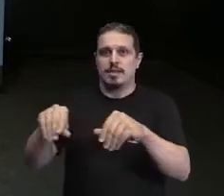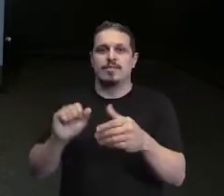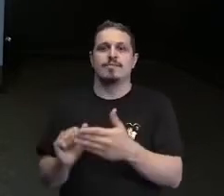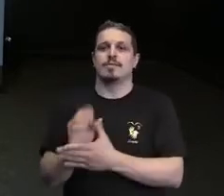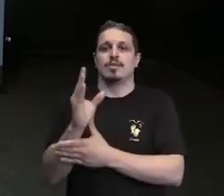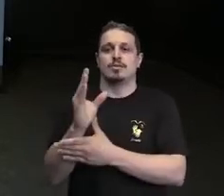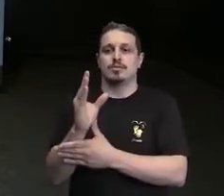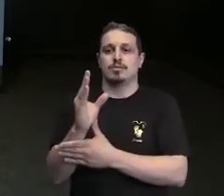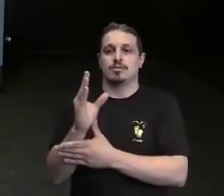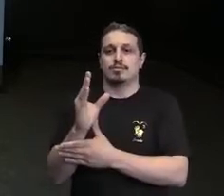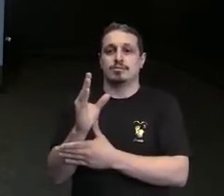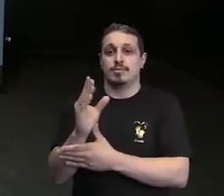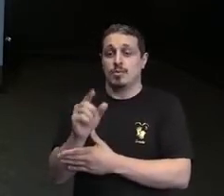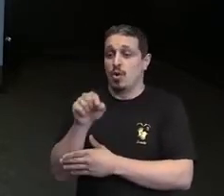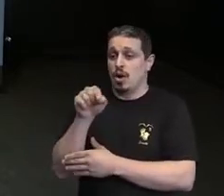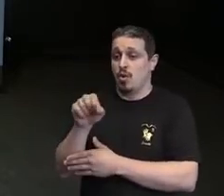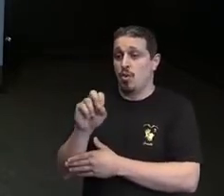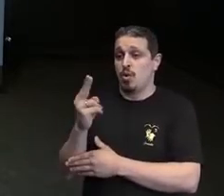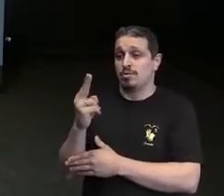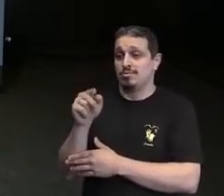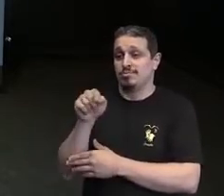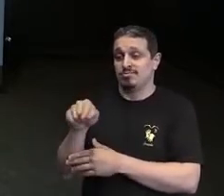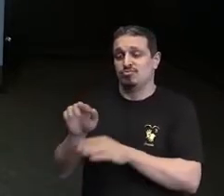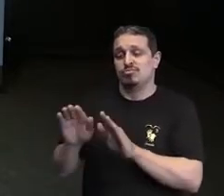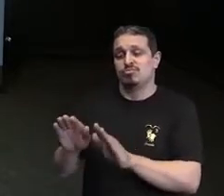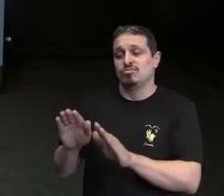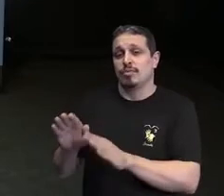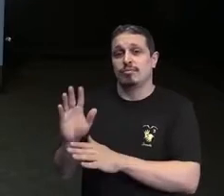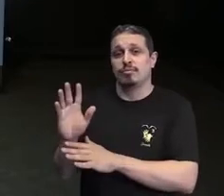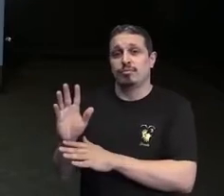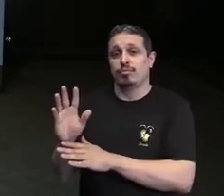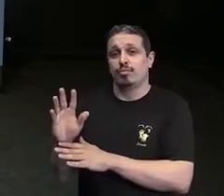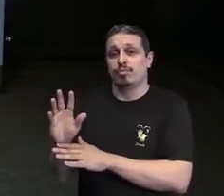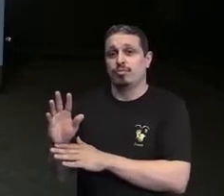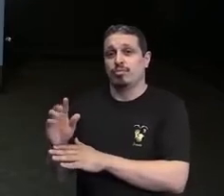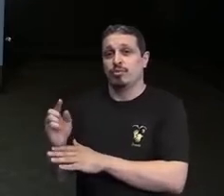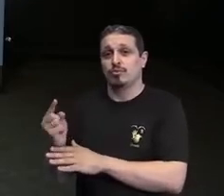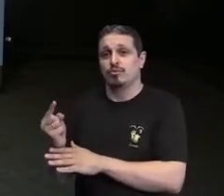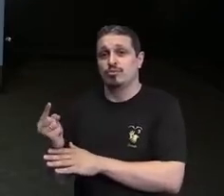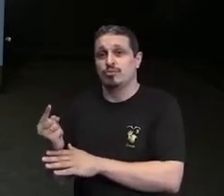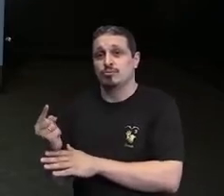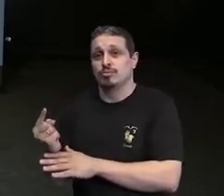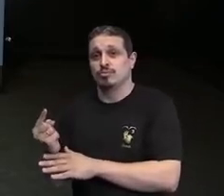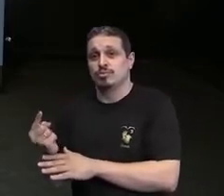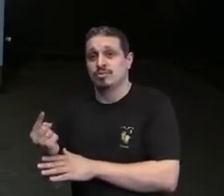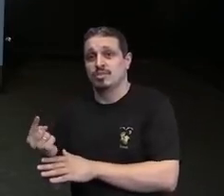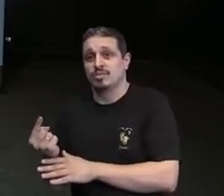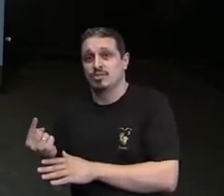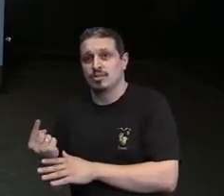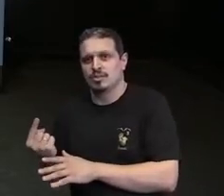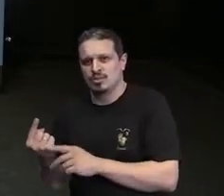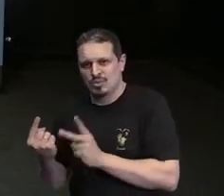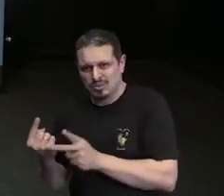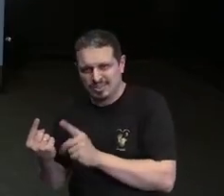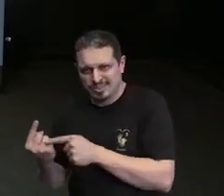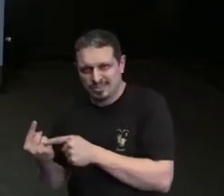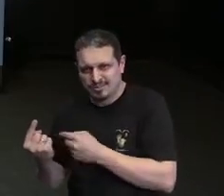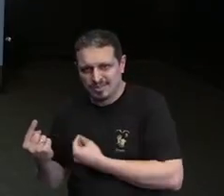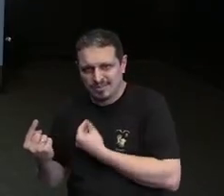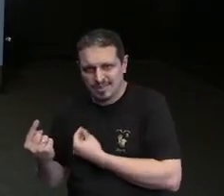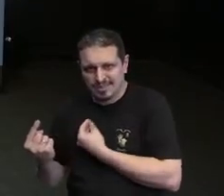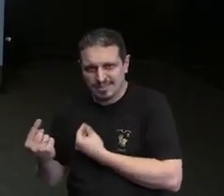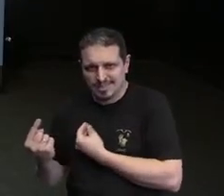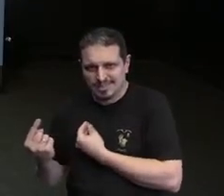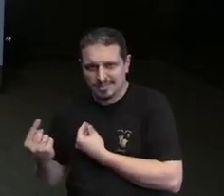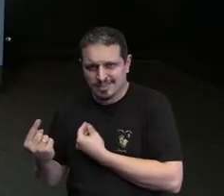ou ela vai ter que, de forma resiliente e única, solitária, conseguir explorar e avançar em